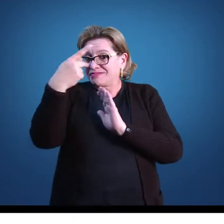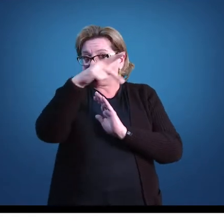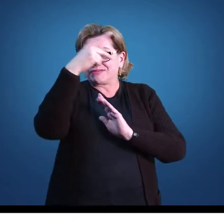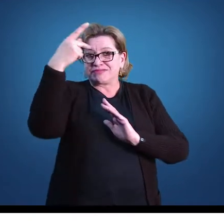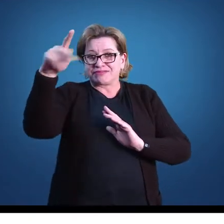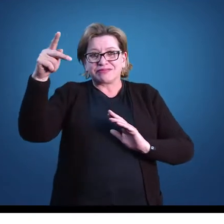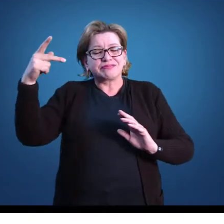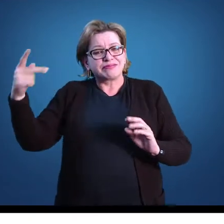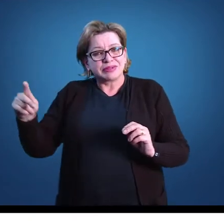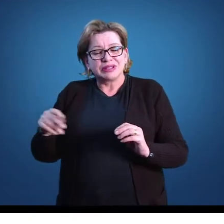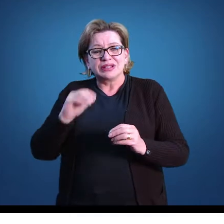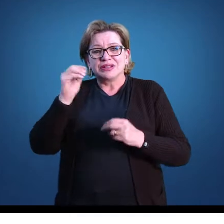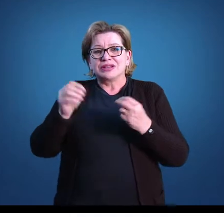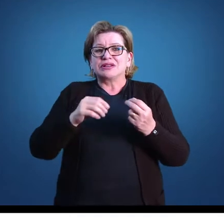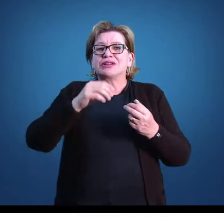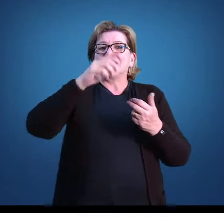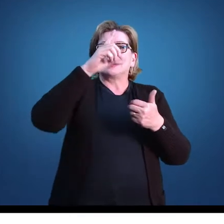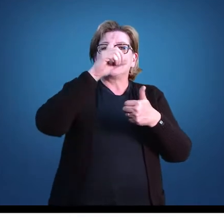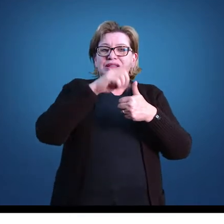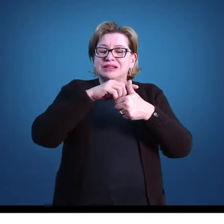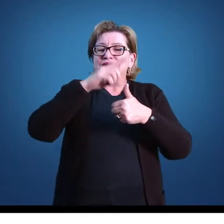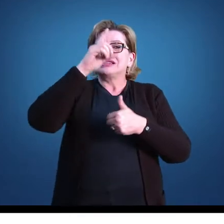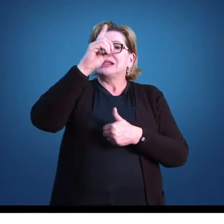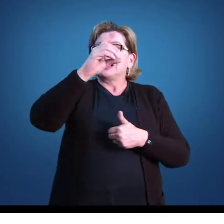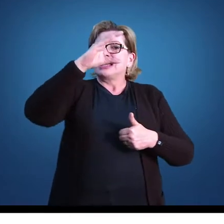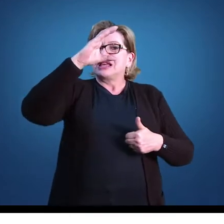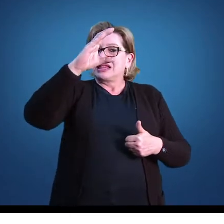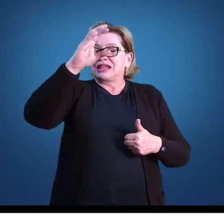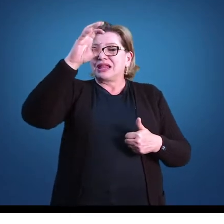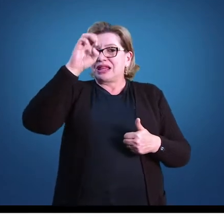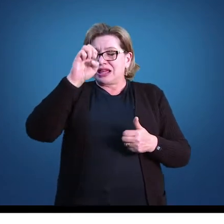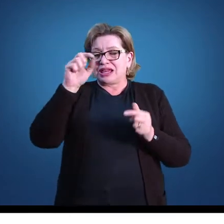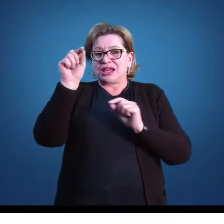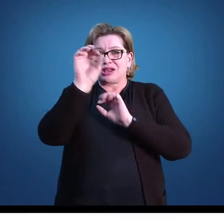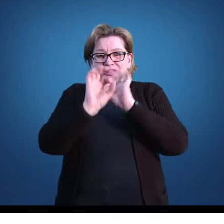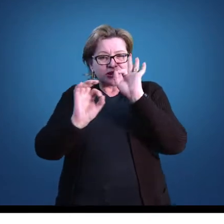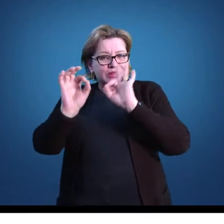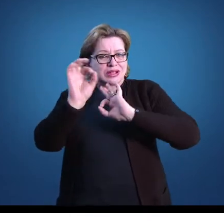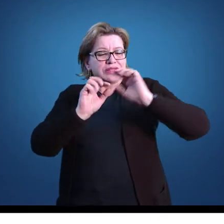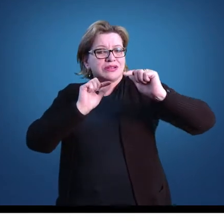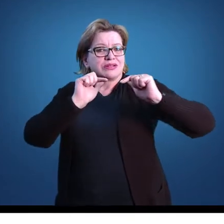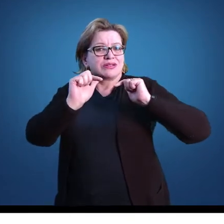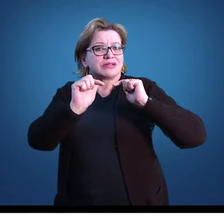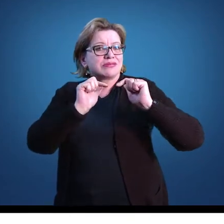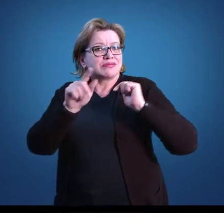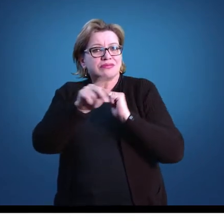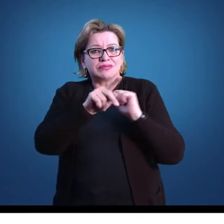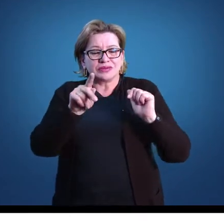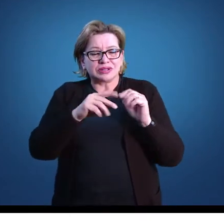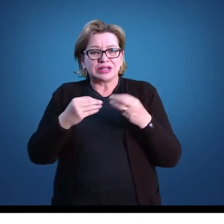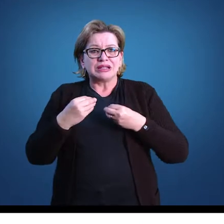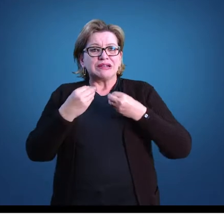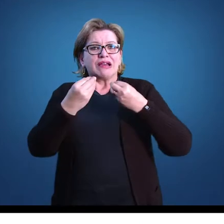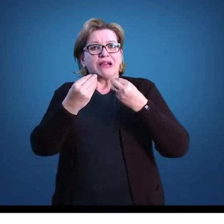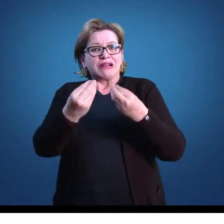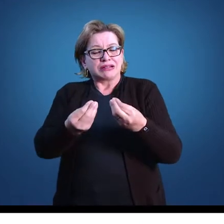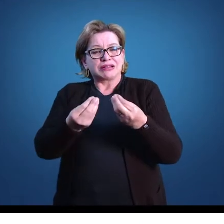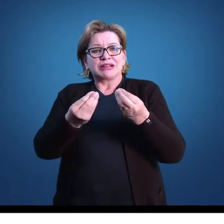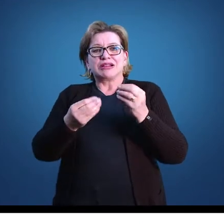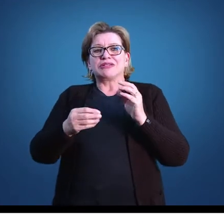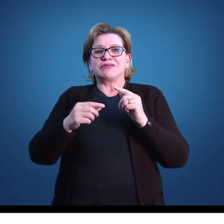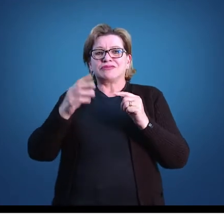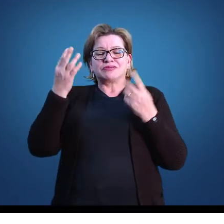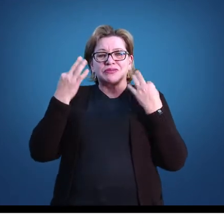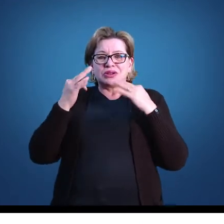do trabalho do professor. Dessa forma, ele oferece os fundamentos teóricos e metodológicos da disciplina da educação física,